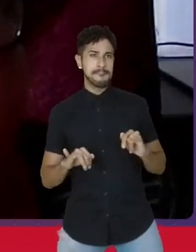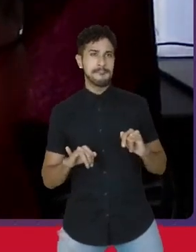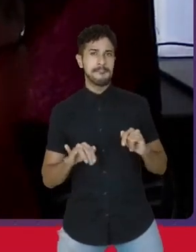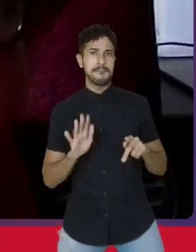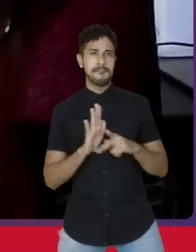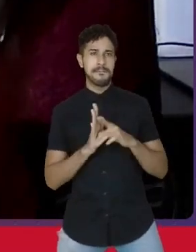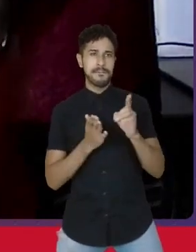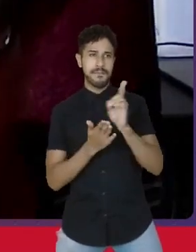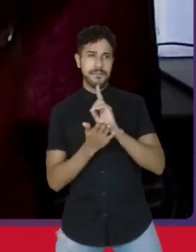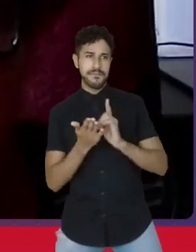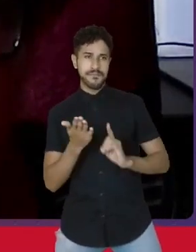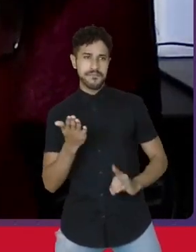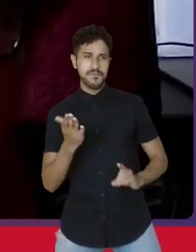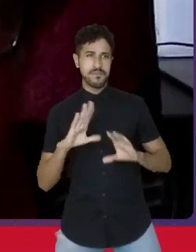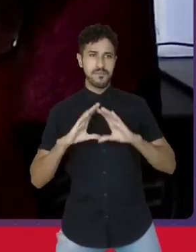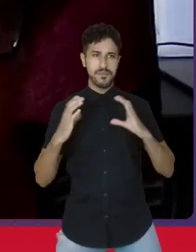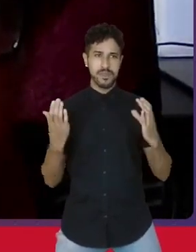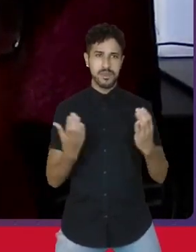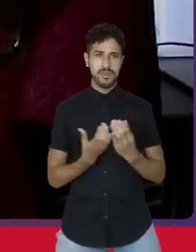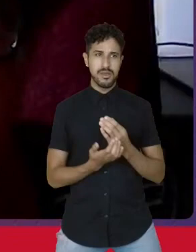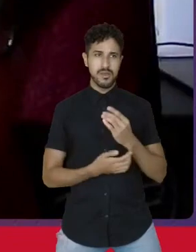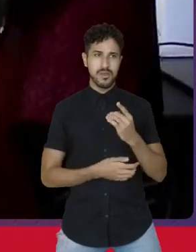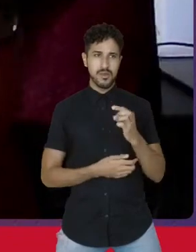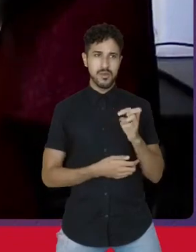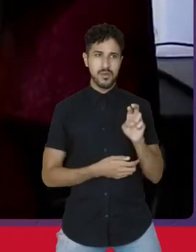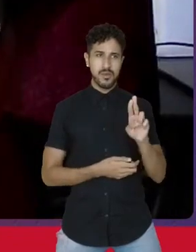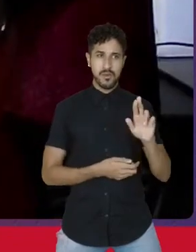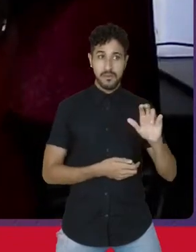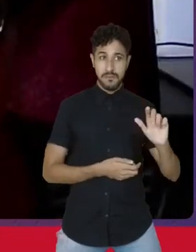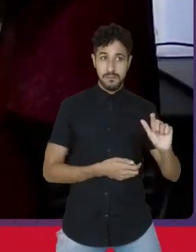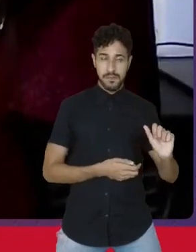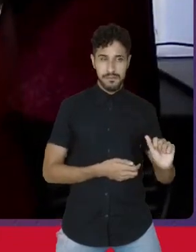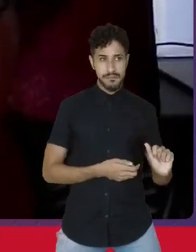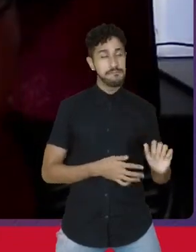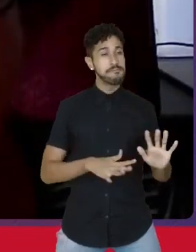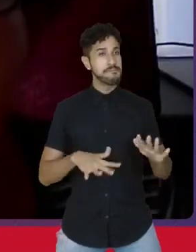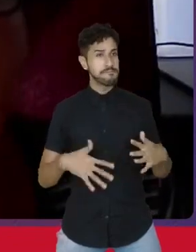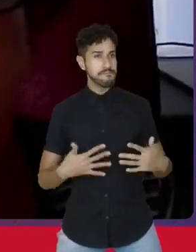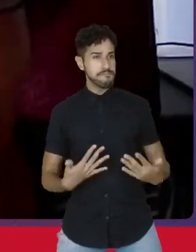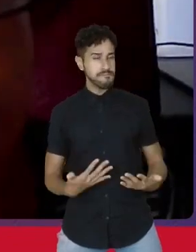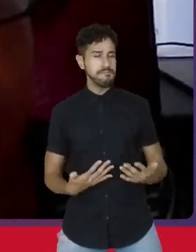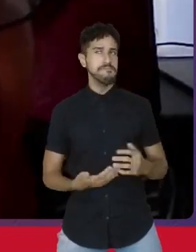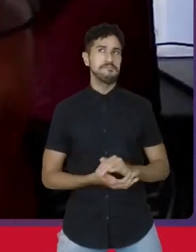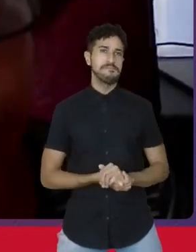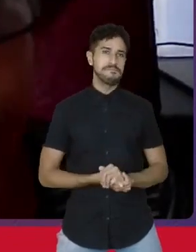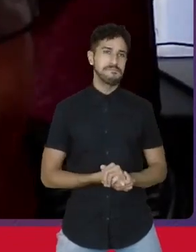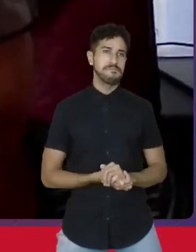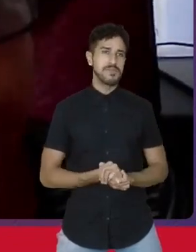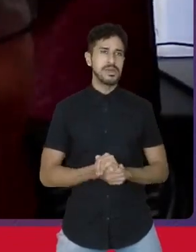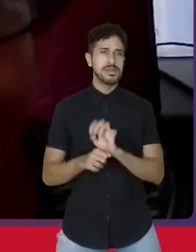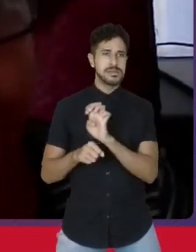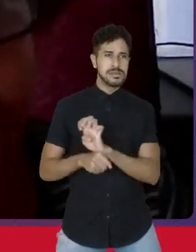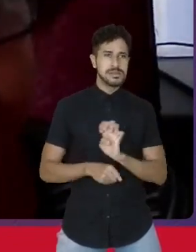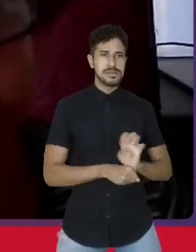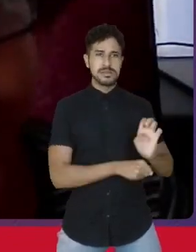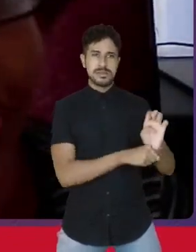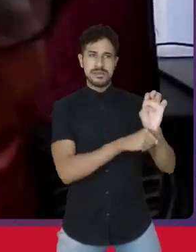declaração da conferência de Durban. Então, os estados